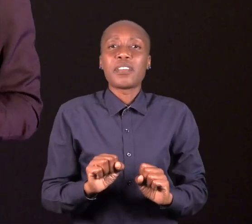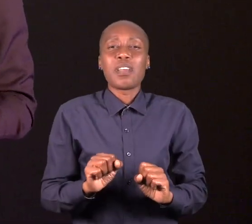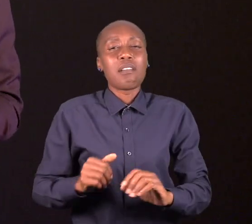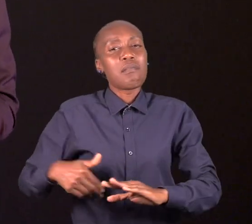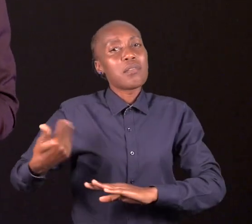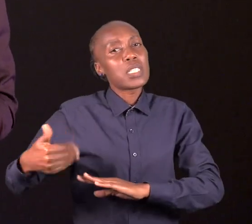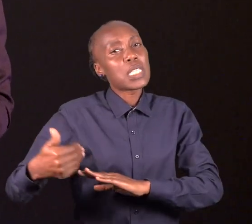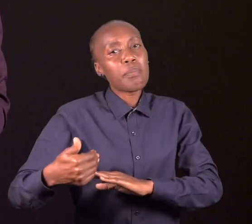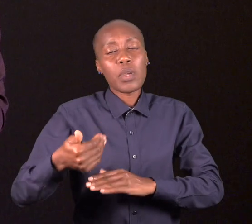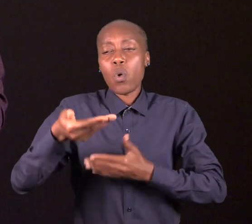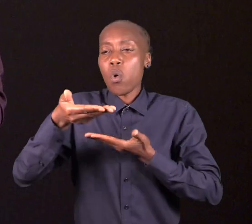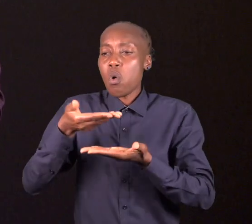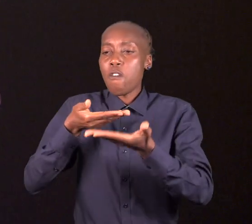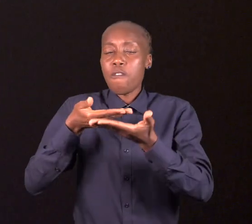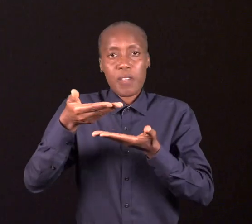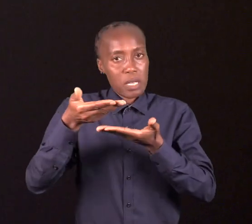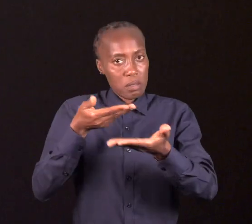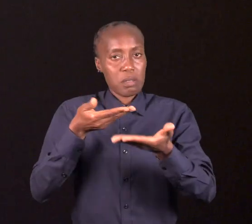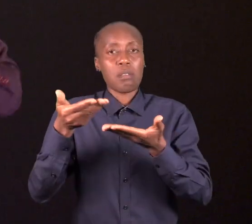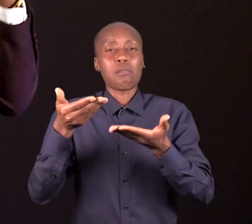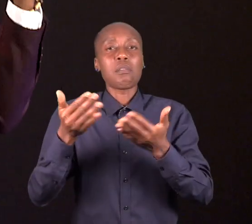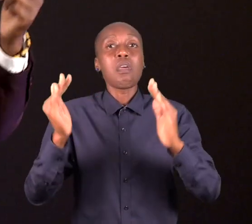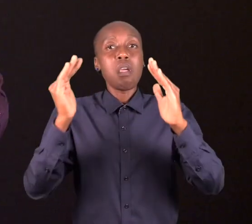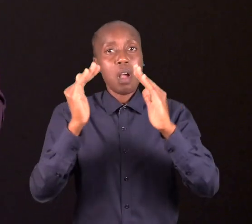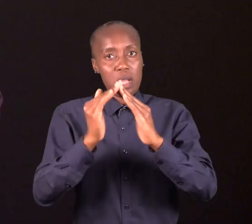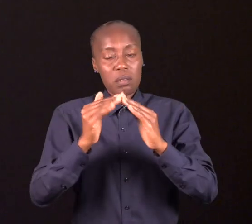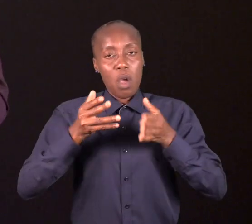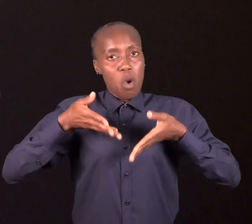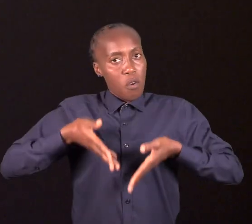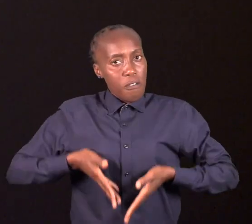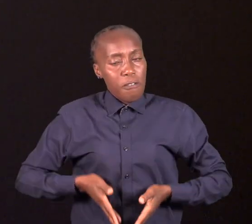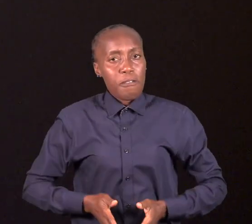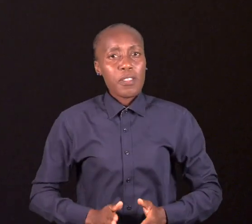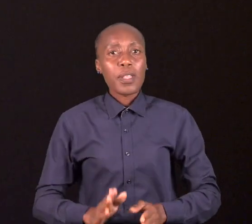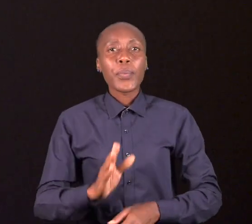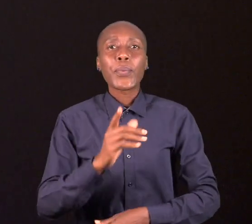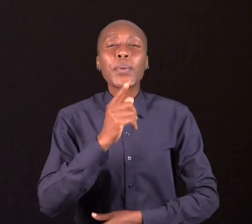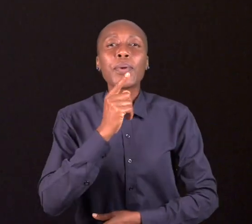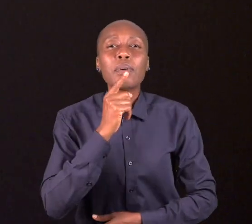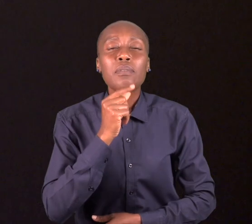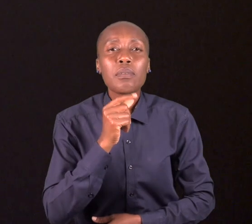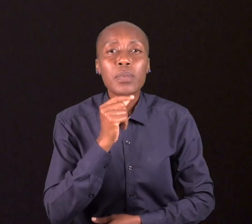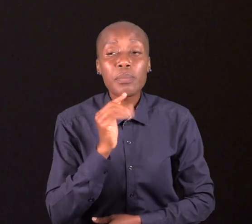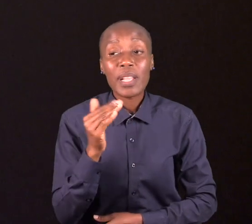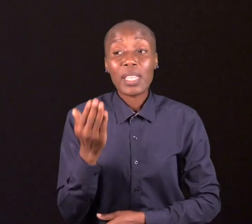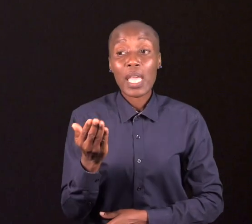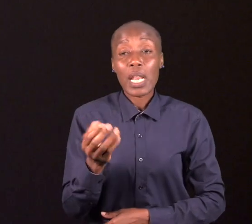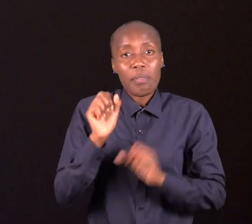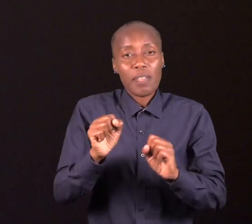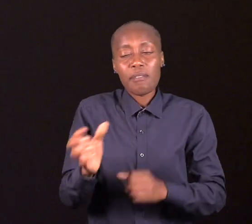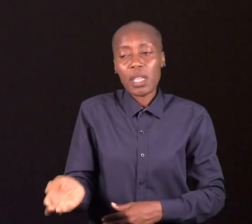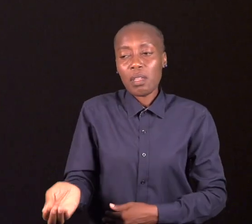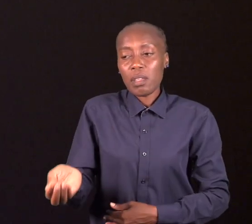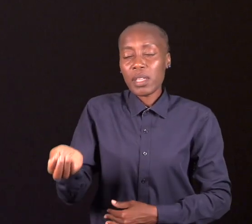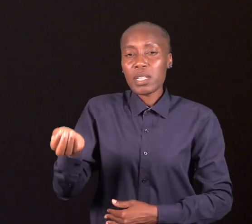apostar em diálogos construtivos lá nas nossas casas, com os nossos filhos, os meninos, para